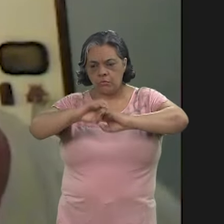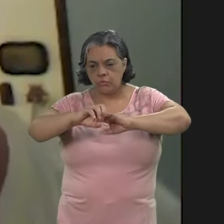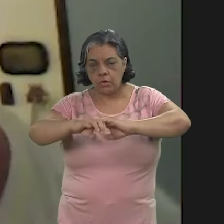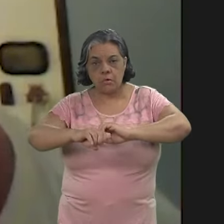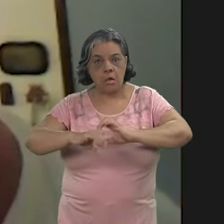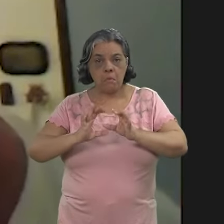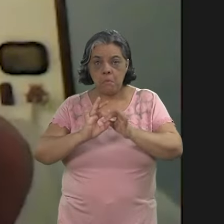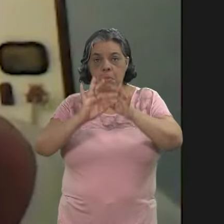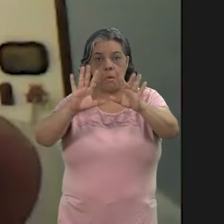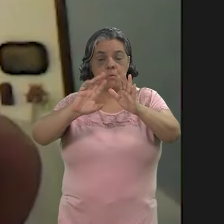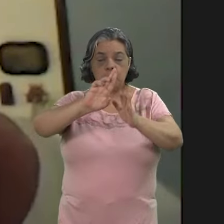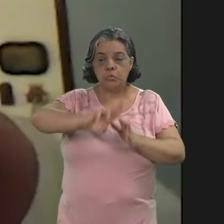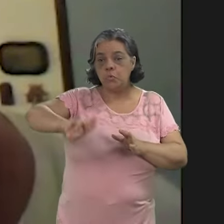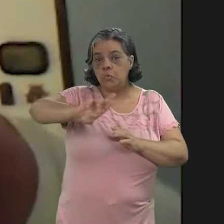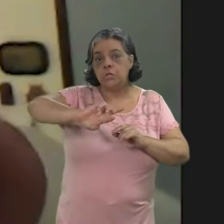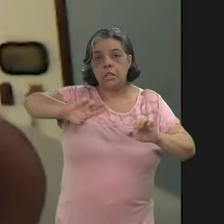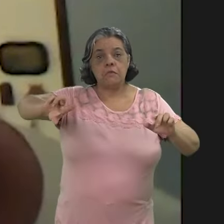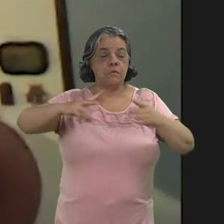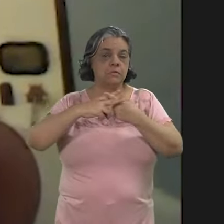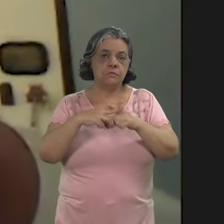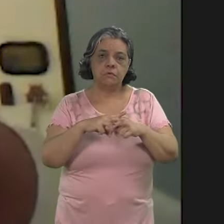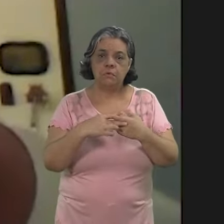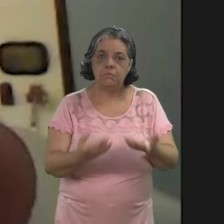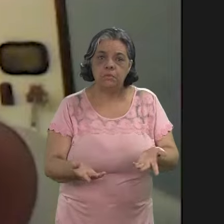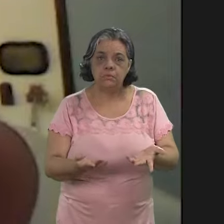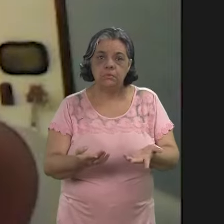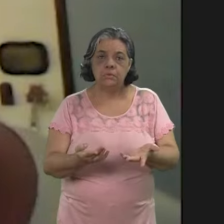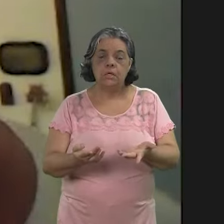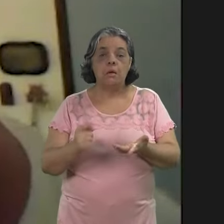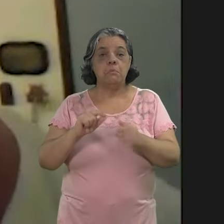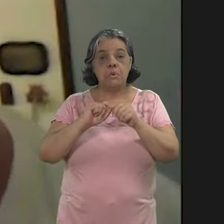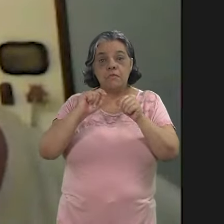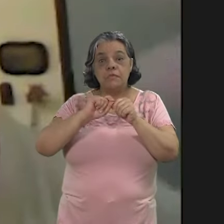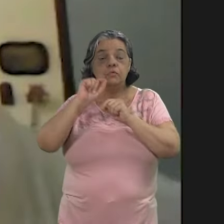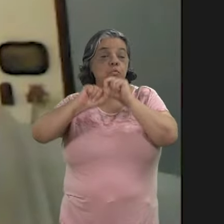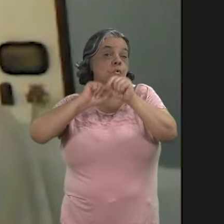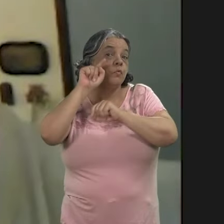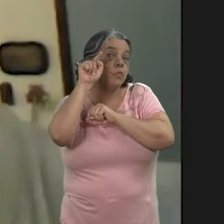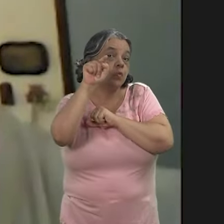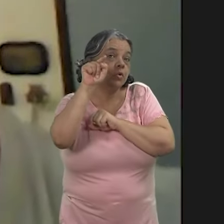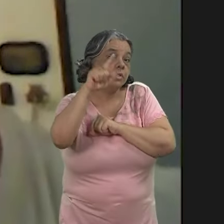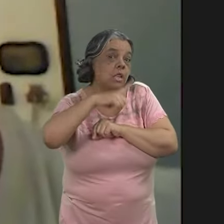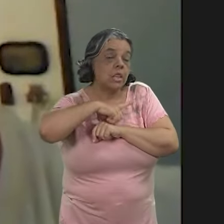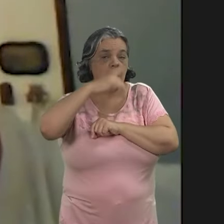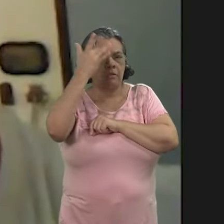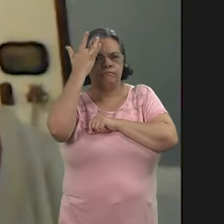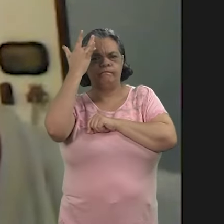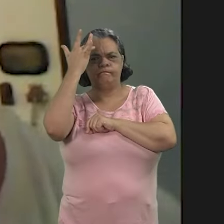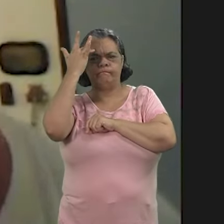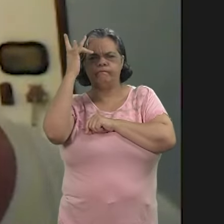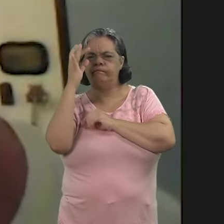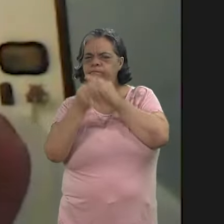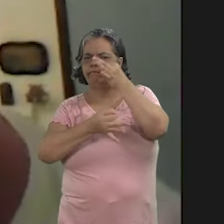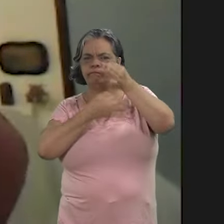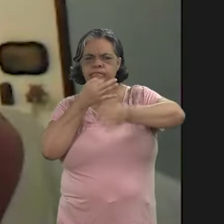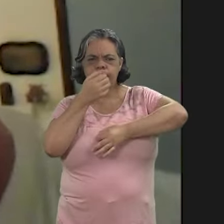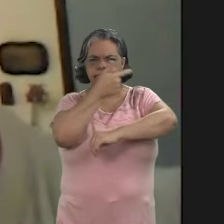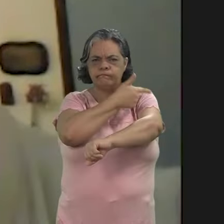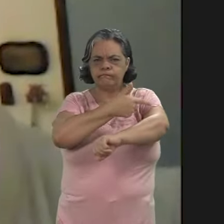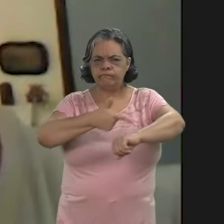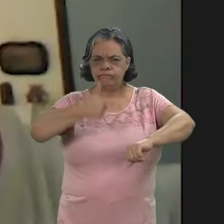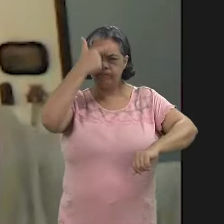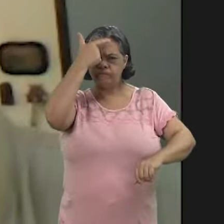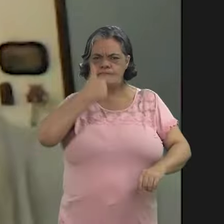que te permite usar diversas ferramentas para fazer com que você tenha consciência crítica de